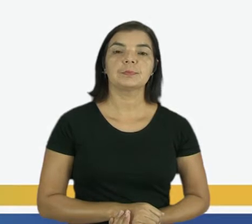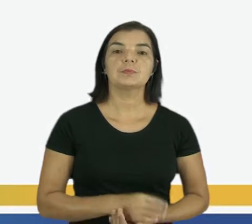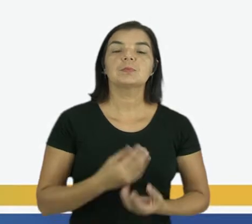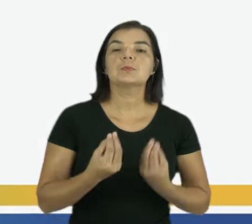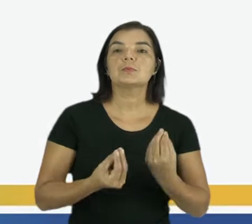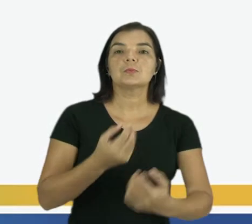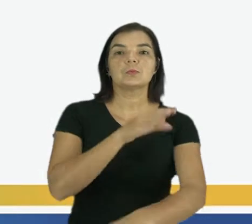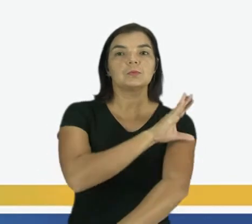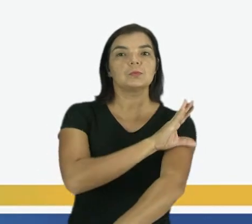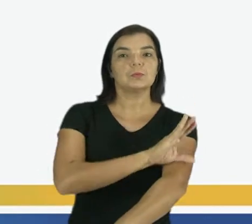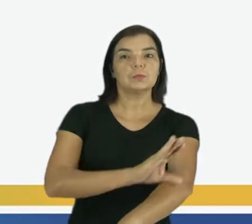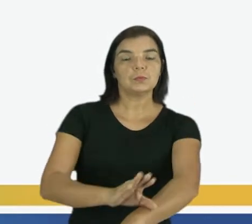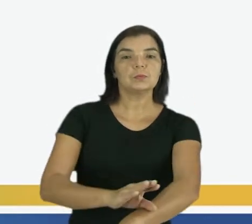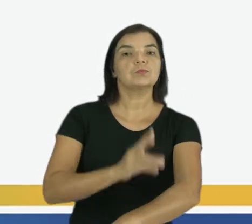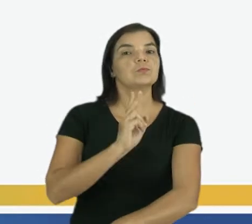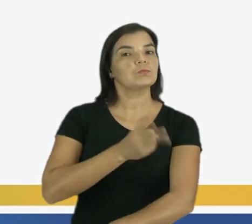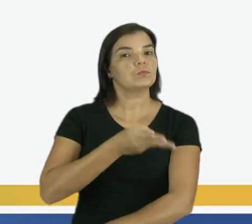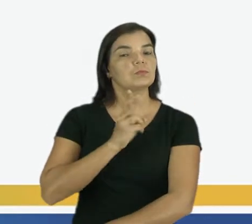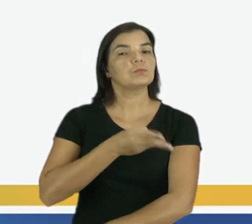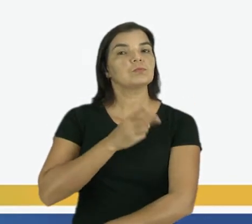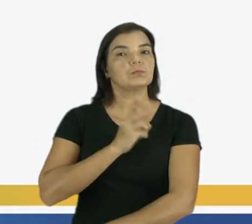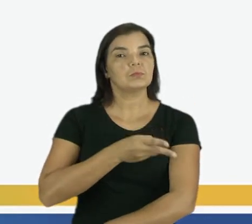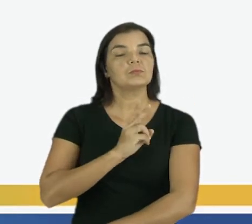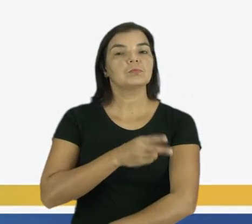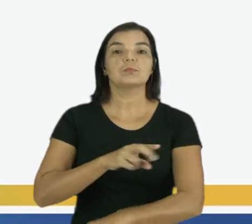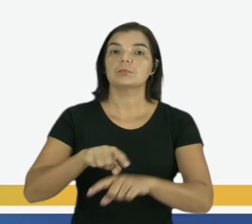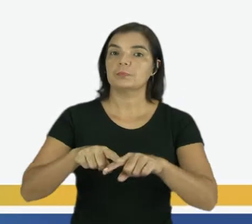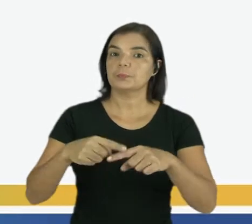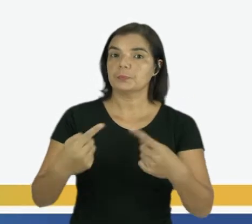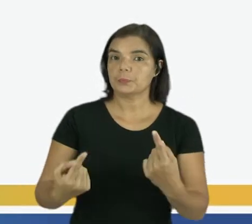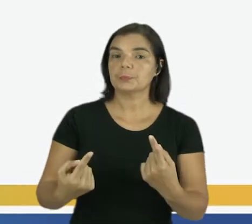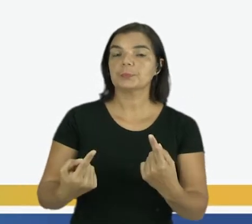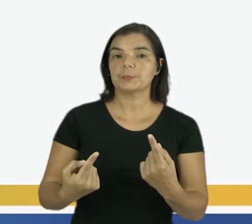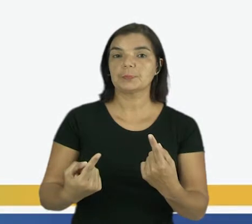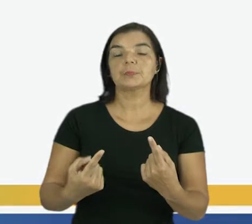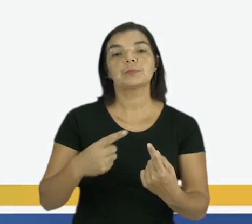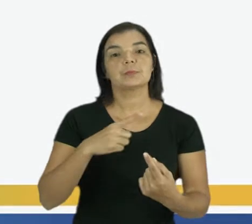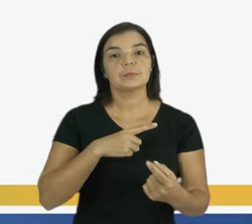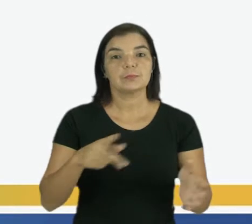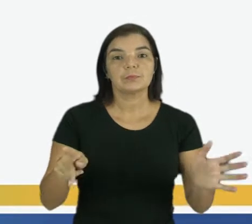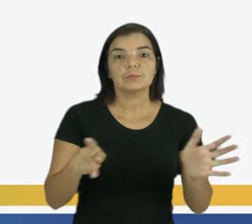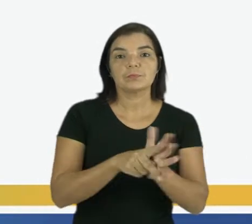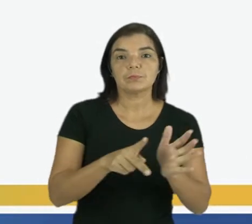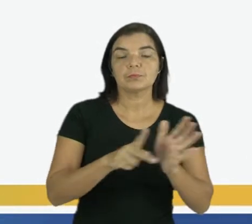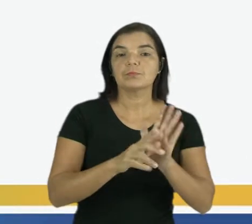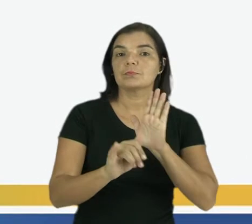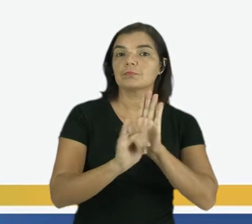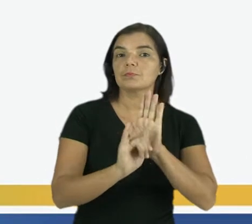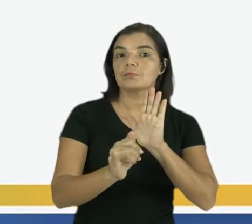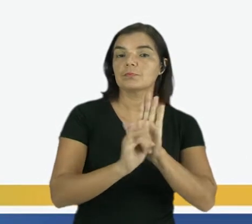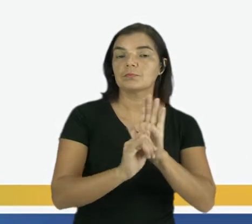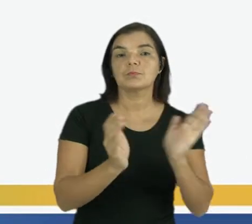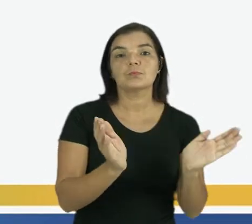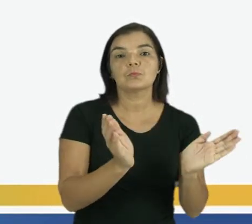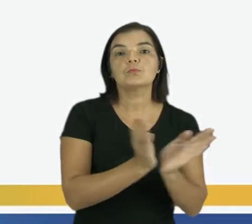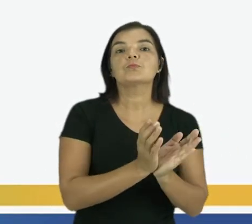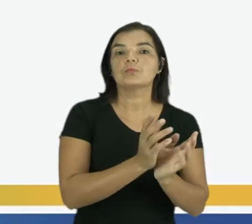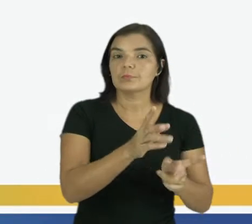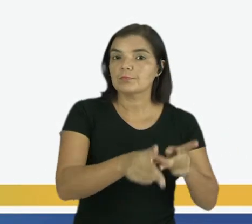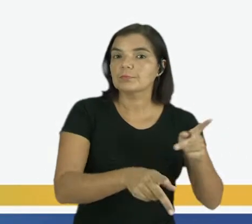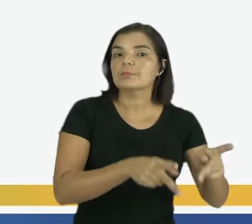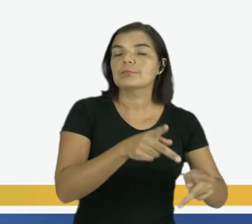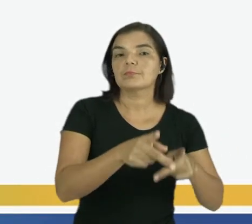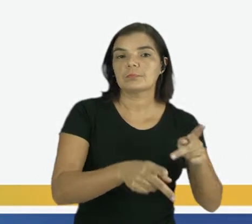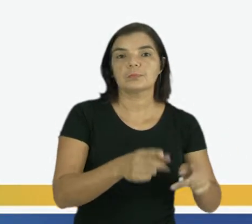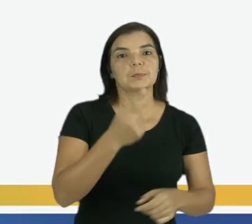As tradições, elas são permanentes, pois, nesse caso, fazem parte da identidade de um determinado povo.